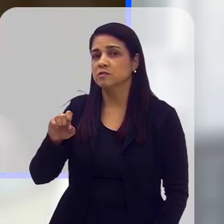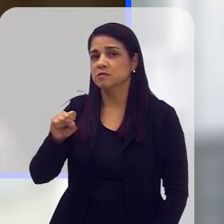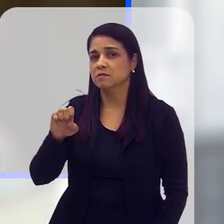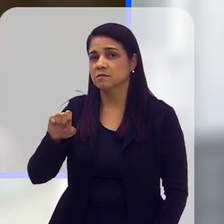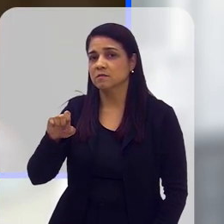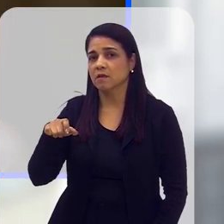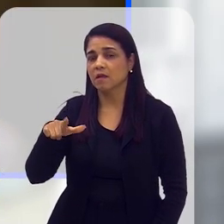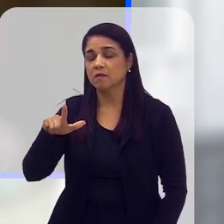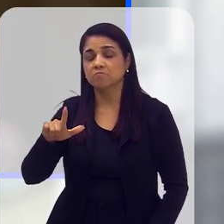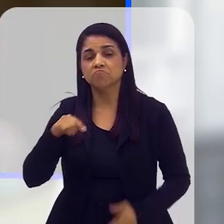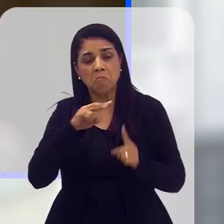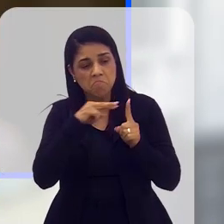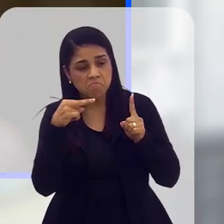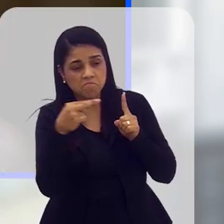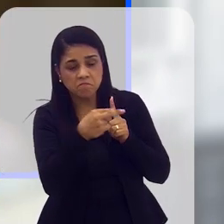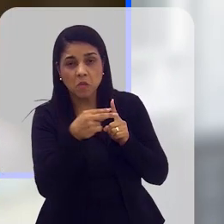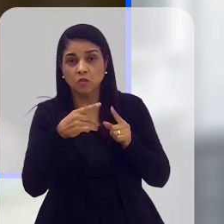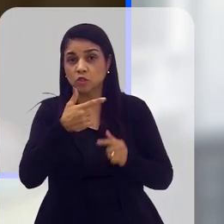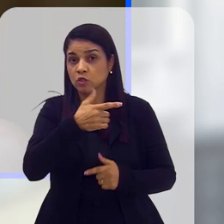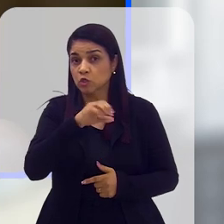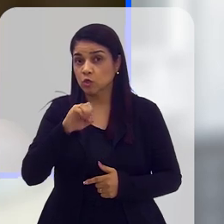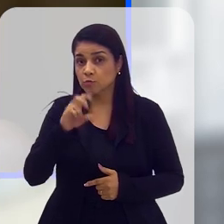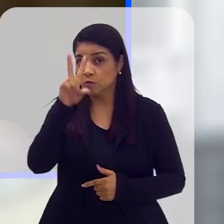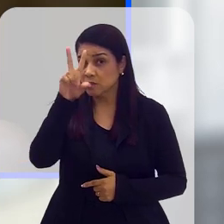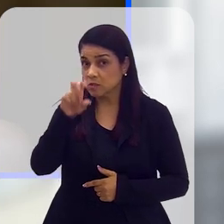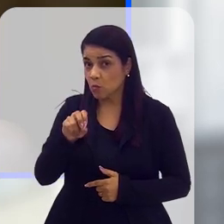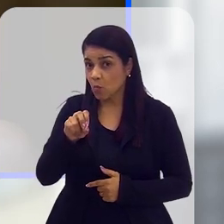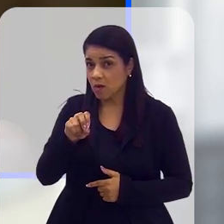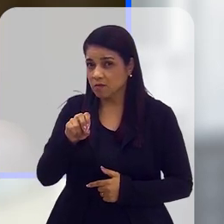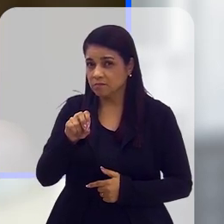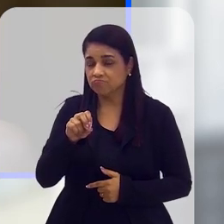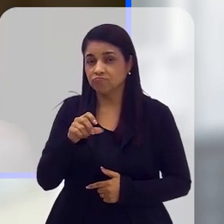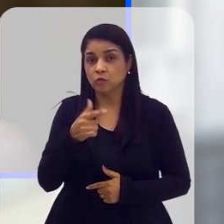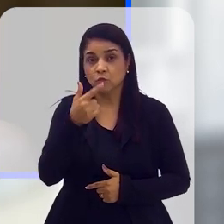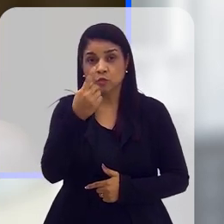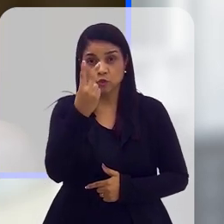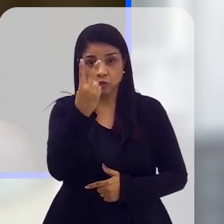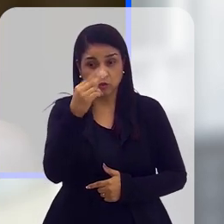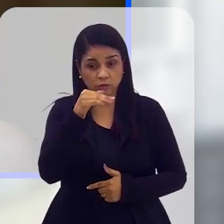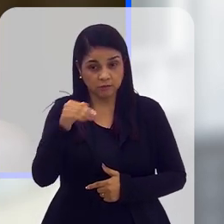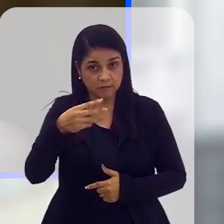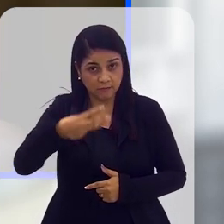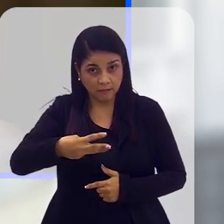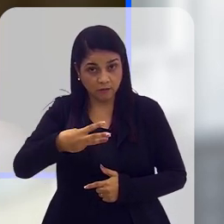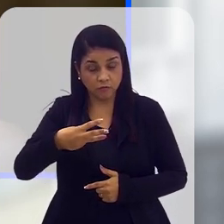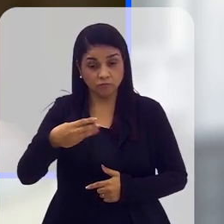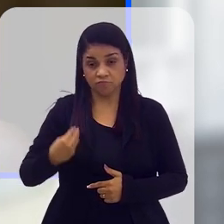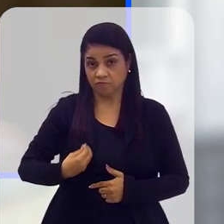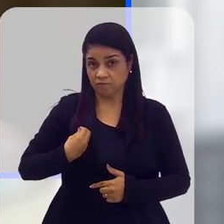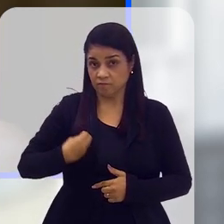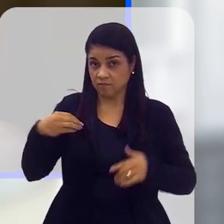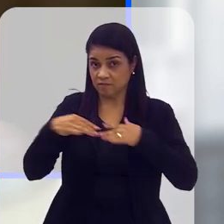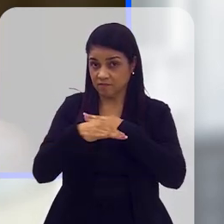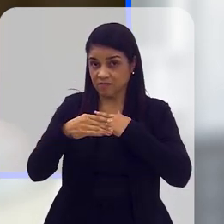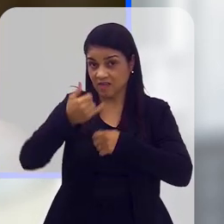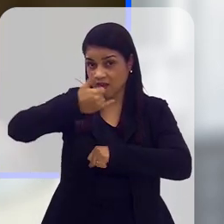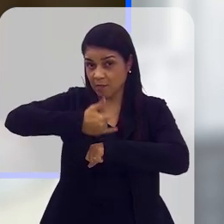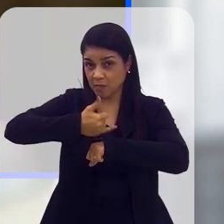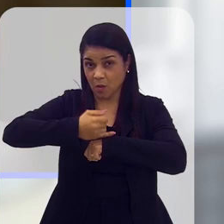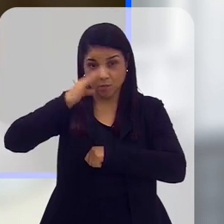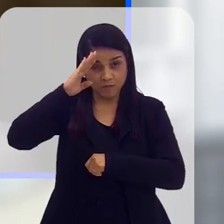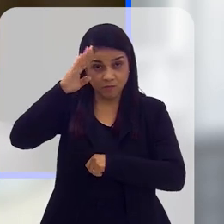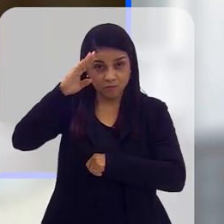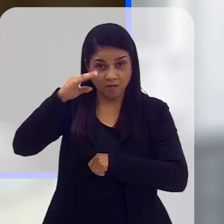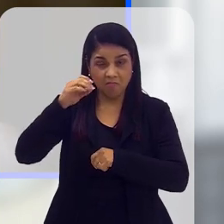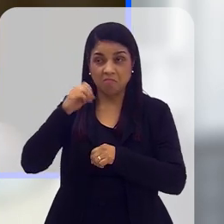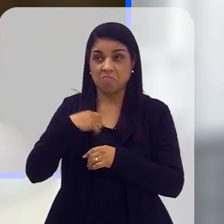previsões de organismos internacionais, até 2050, dois terços da população viverão em cidades. As principais capitais brasileiras são